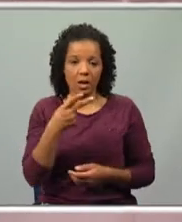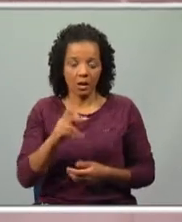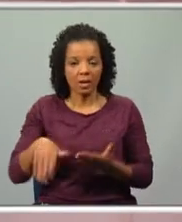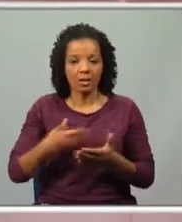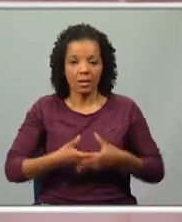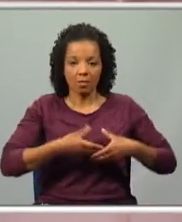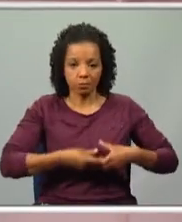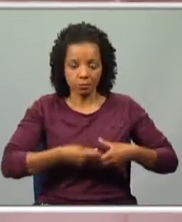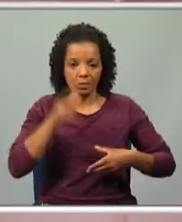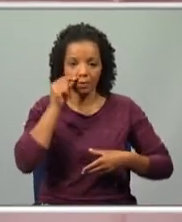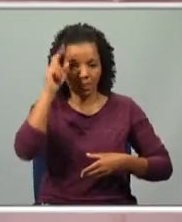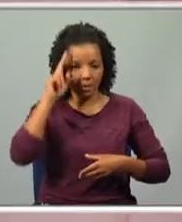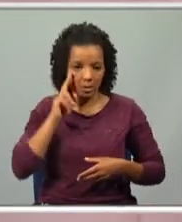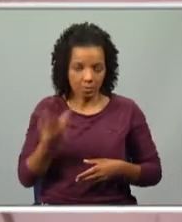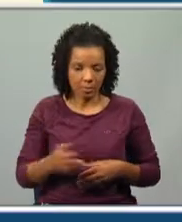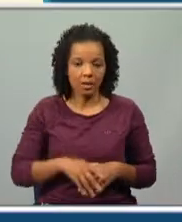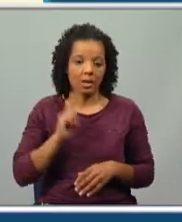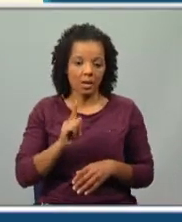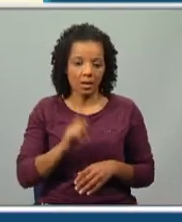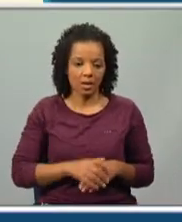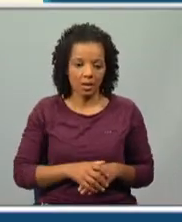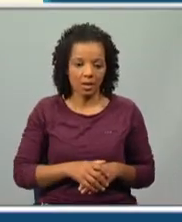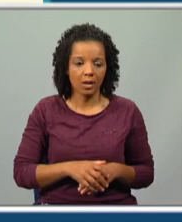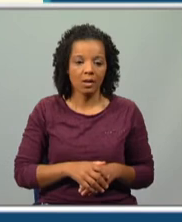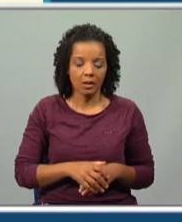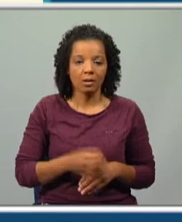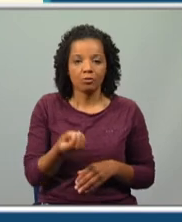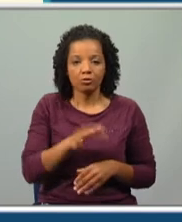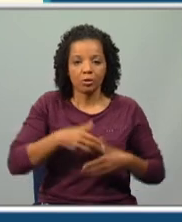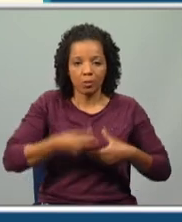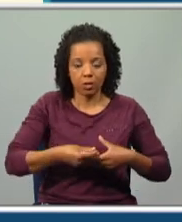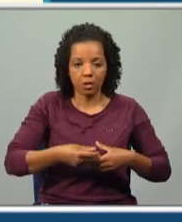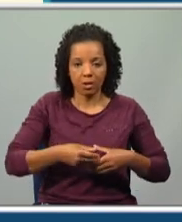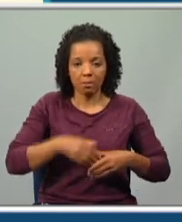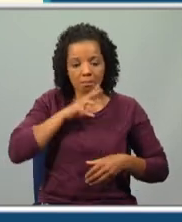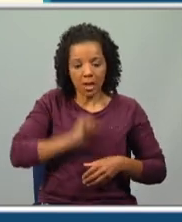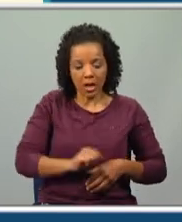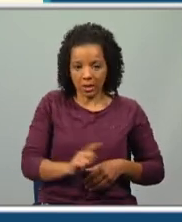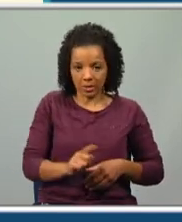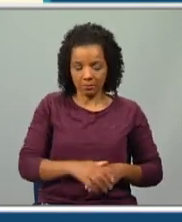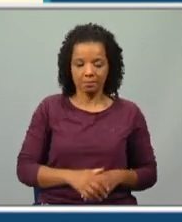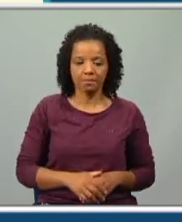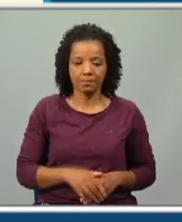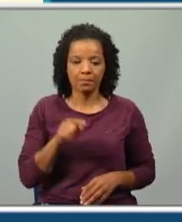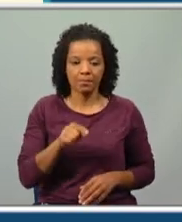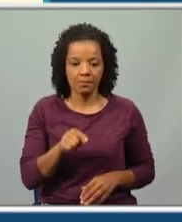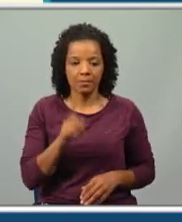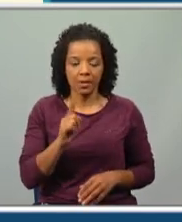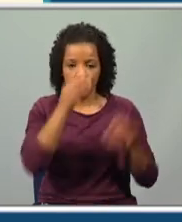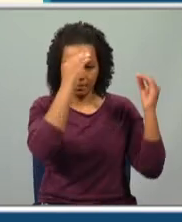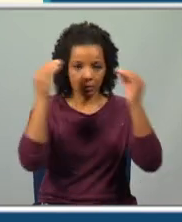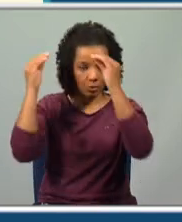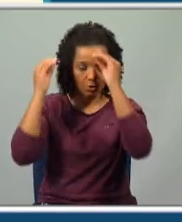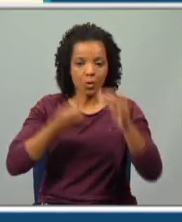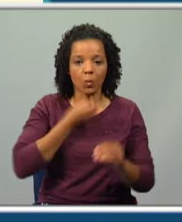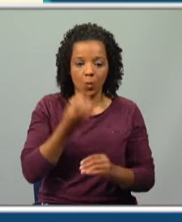príncipezinho. Portanto, é uma ama de leite aquela que amamenta uma criança, não sendo sua mãe. É esta que vai ser a personagem